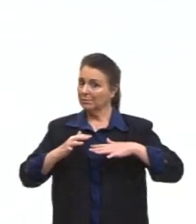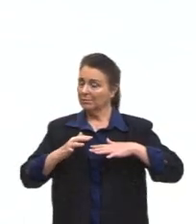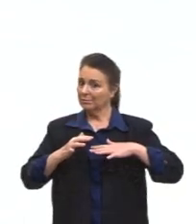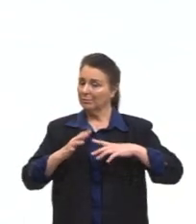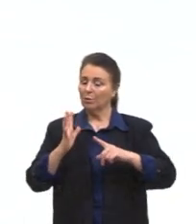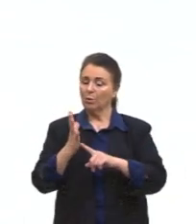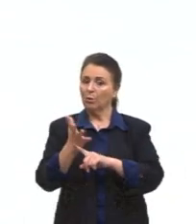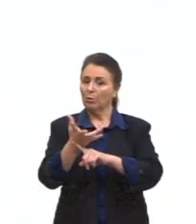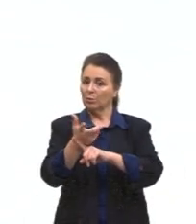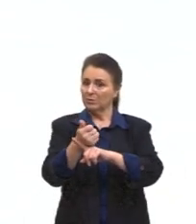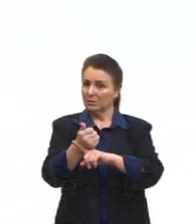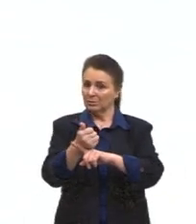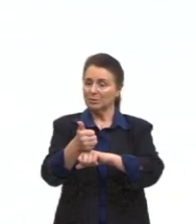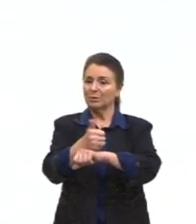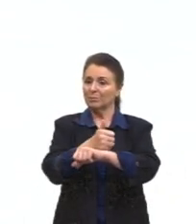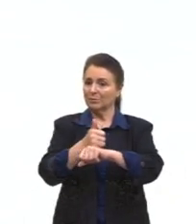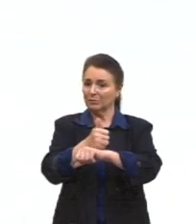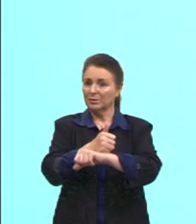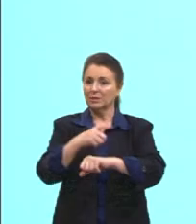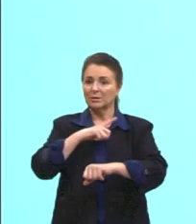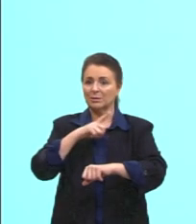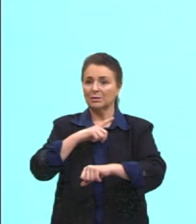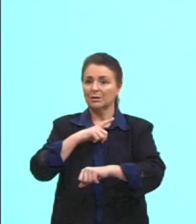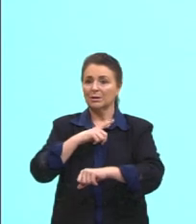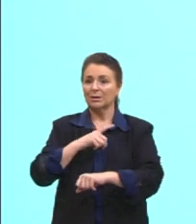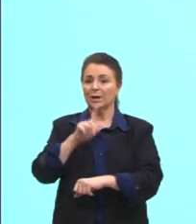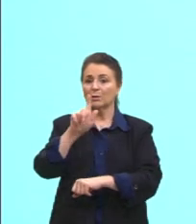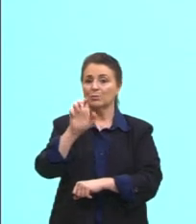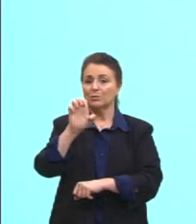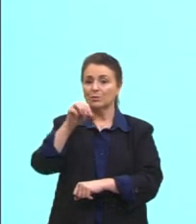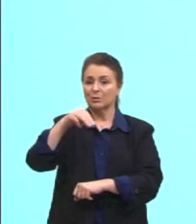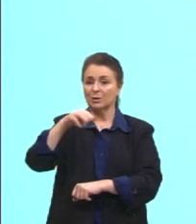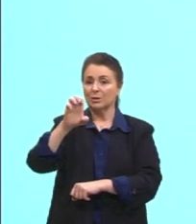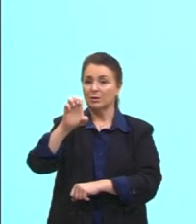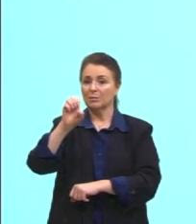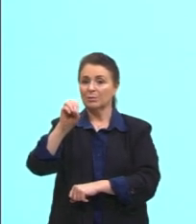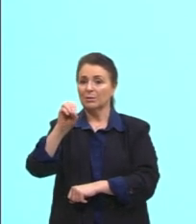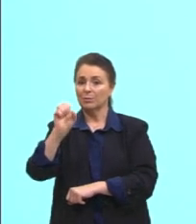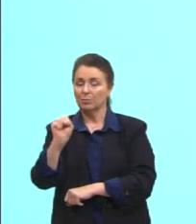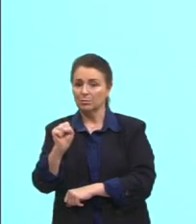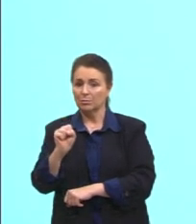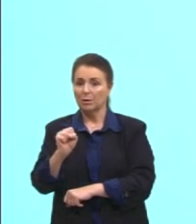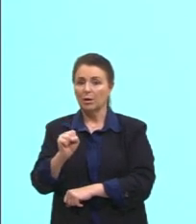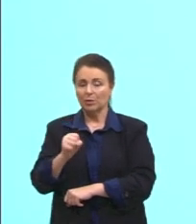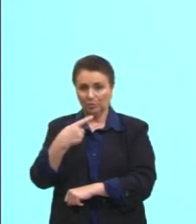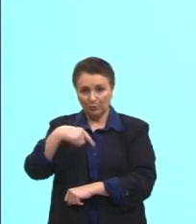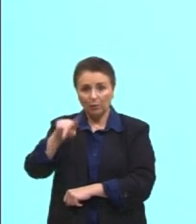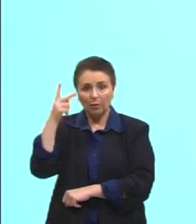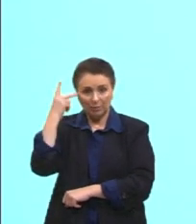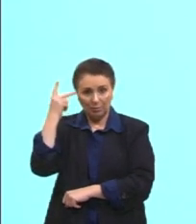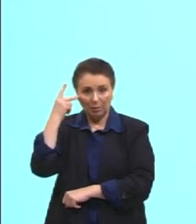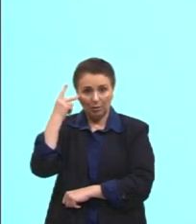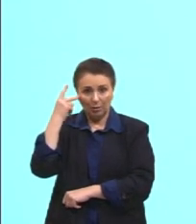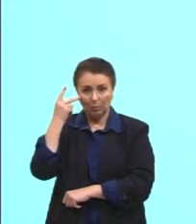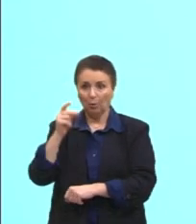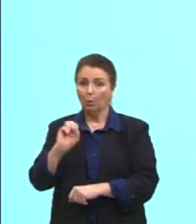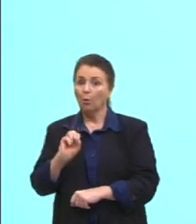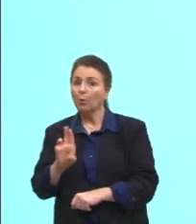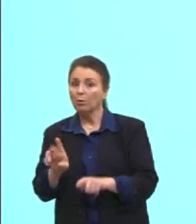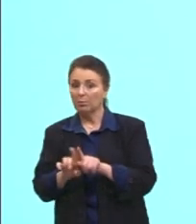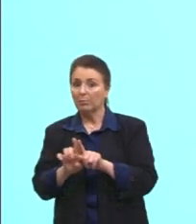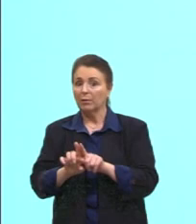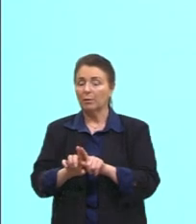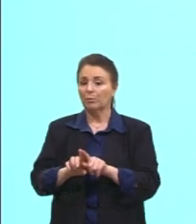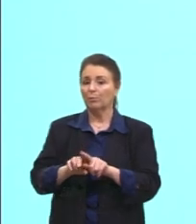Artistas aqui mais conhecidos, né, nós temos os gêmeos, quem já viajou para São Paulo, já viu aí, ou na TV, numa novela,